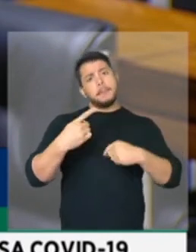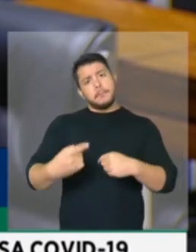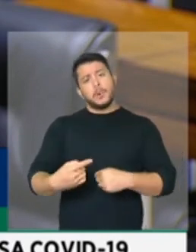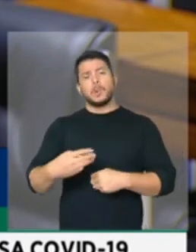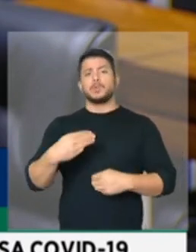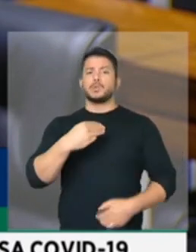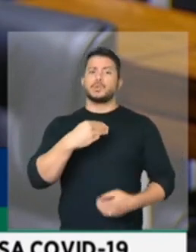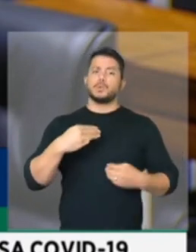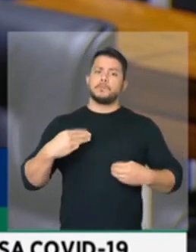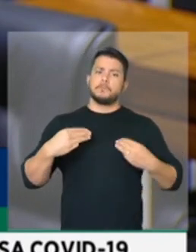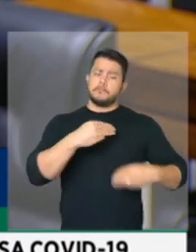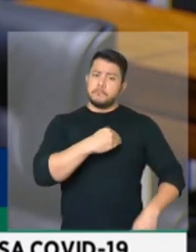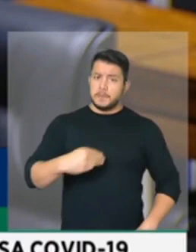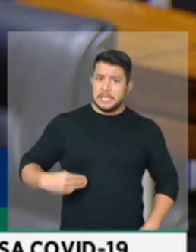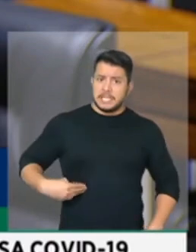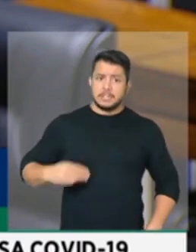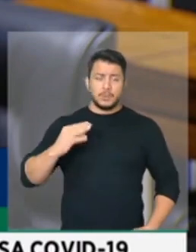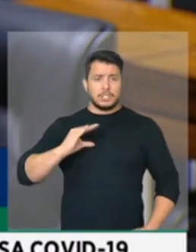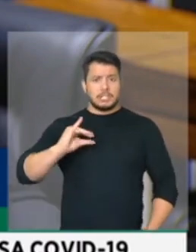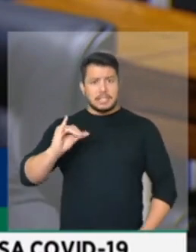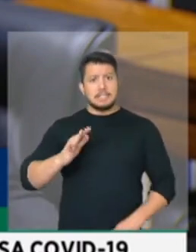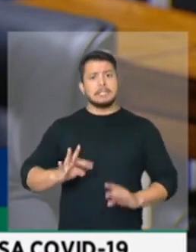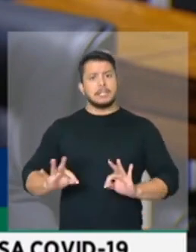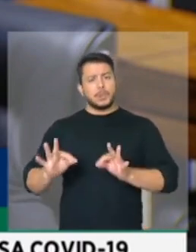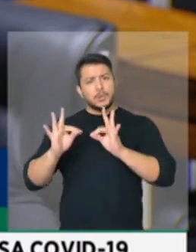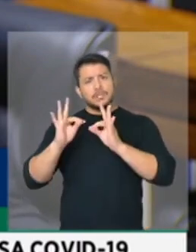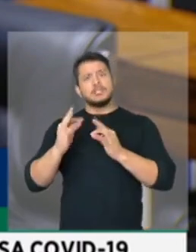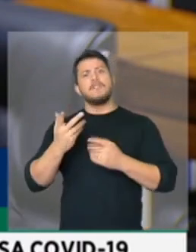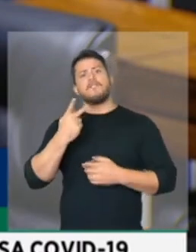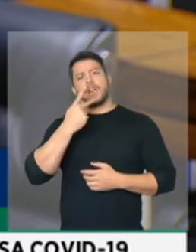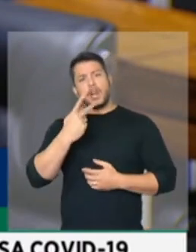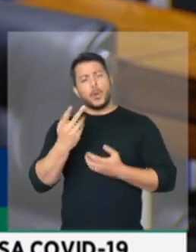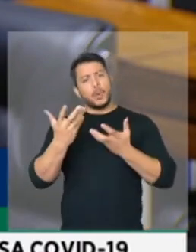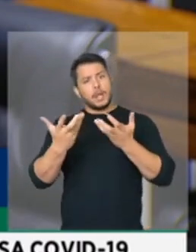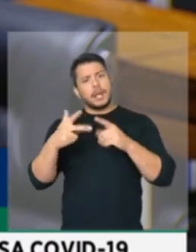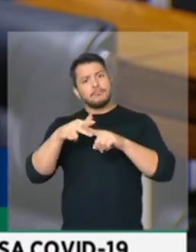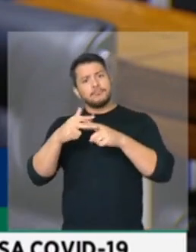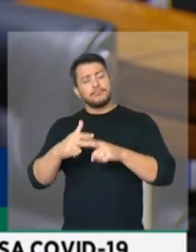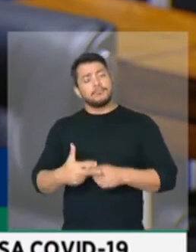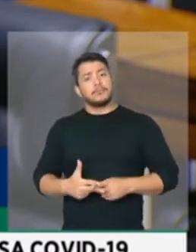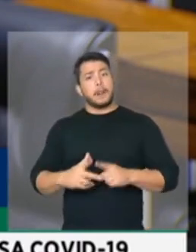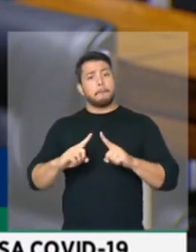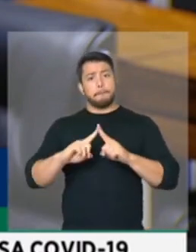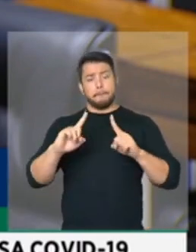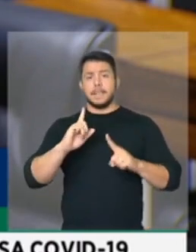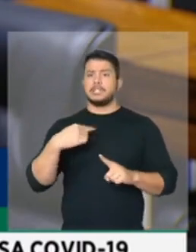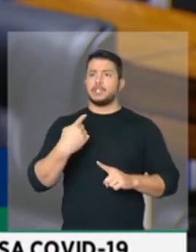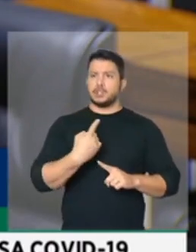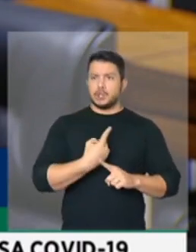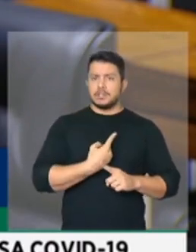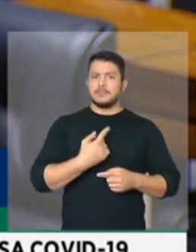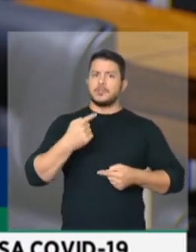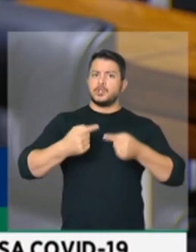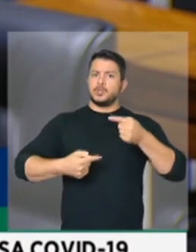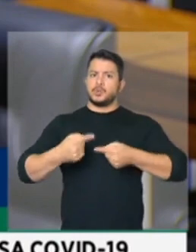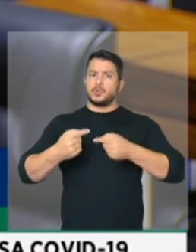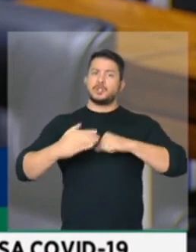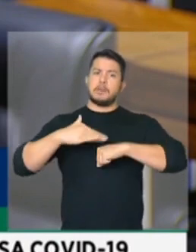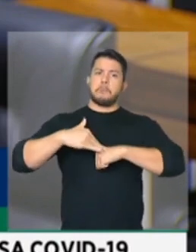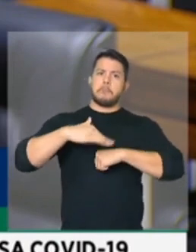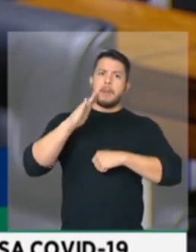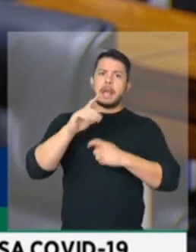que havia alguns pontos que gostaria de fazer sugestões. E vamos trazer aqui para debate para que possamos fazer adaptações,